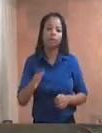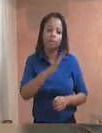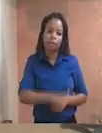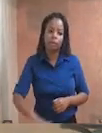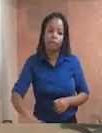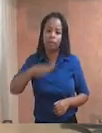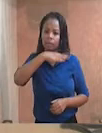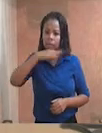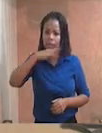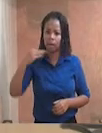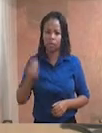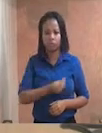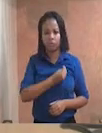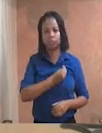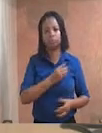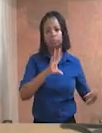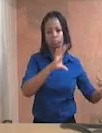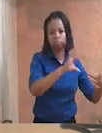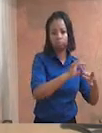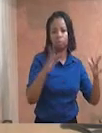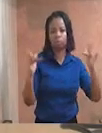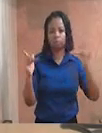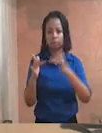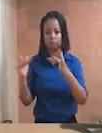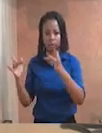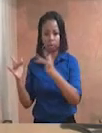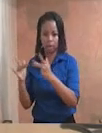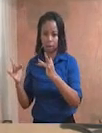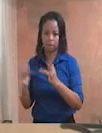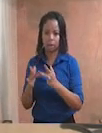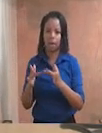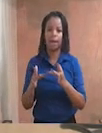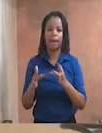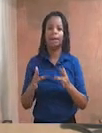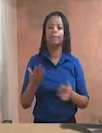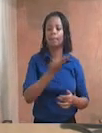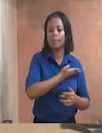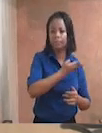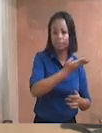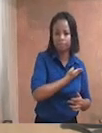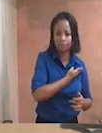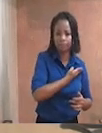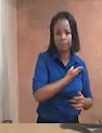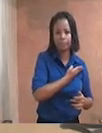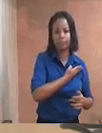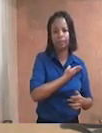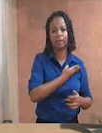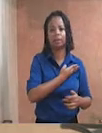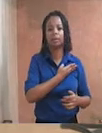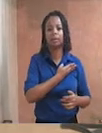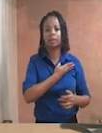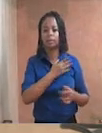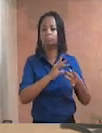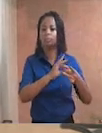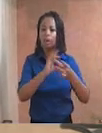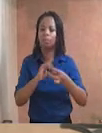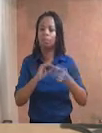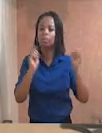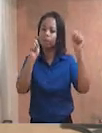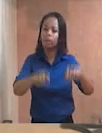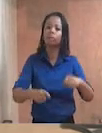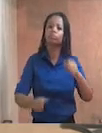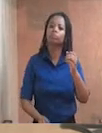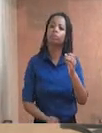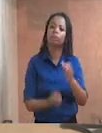vínculos de afinidade e afinidade, incluindo pela lei